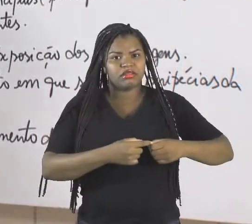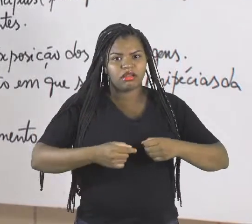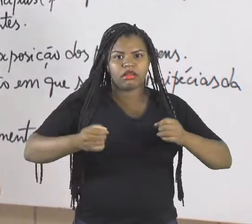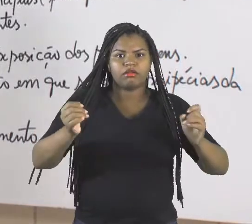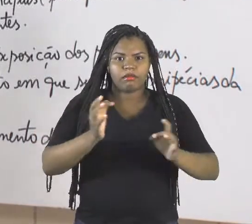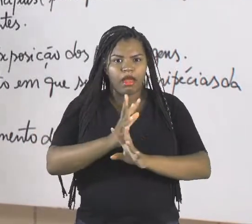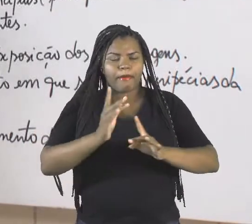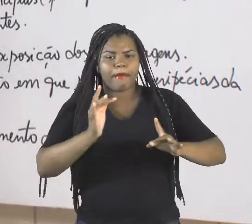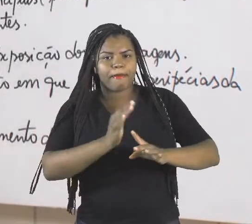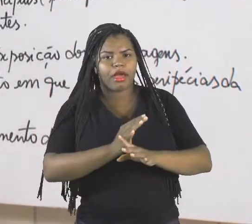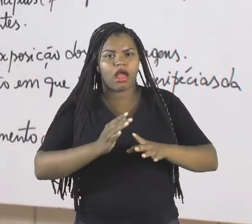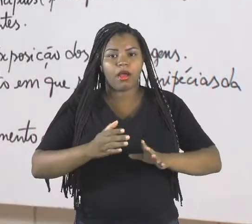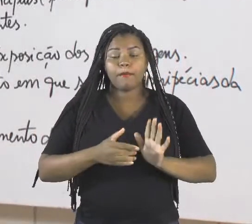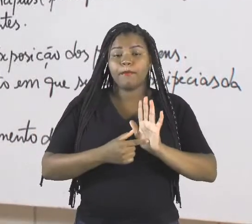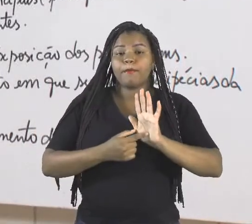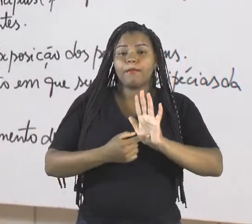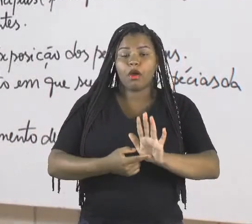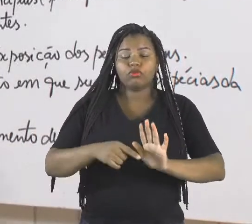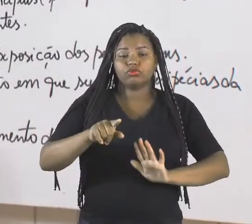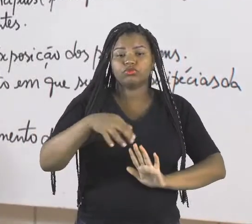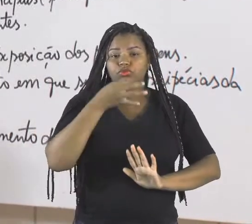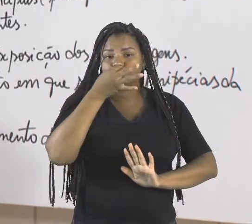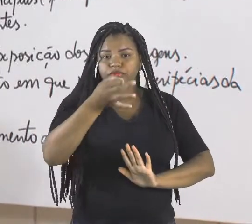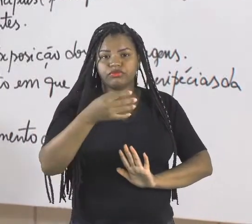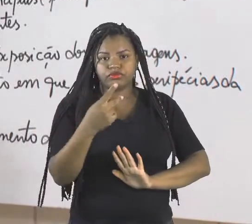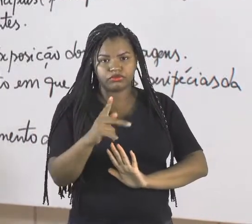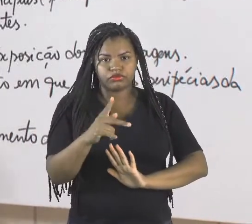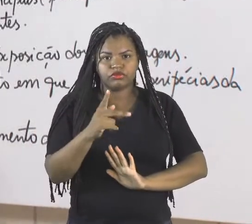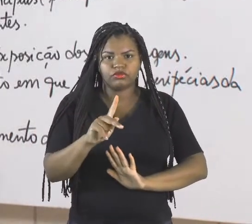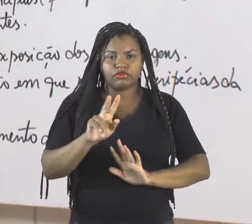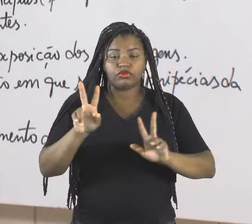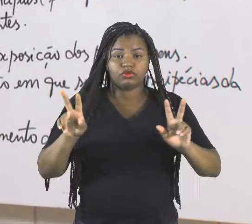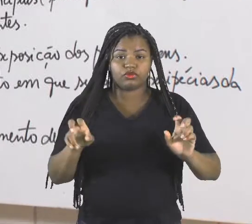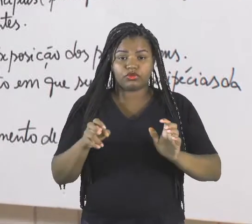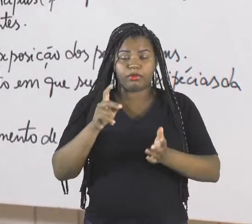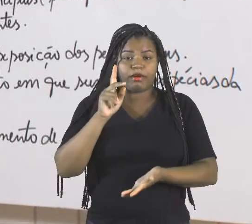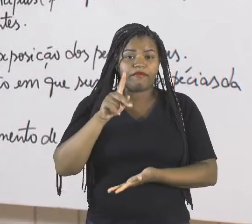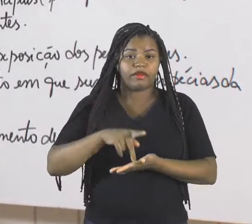opinião. Você também vai apresentar a sua opinião sobre essa realidade.